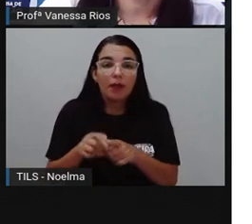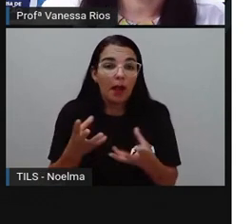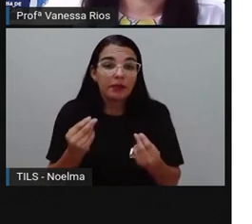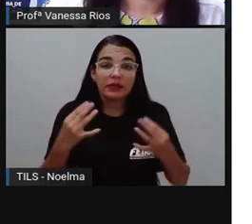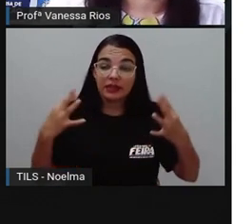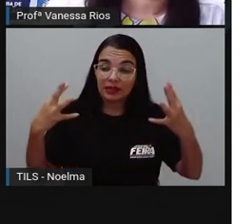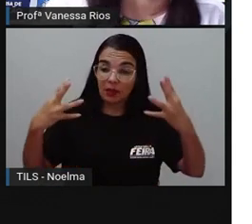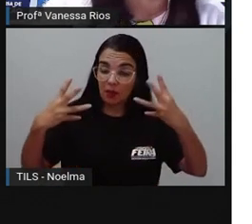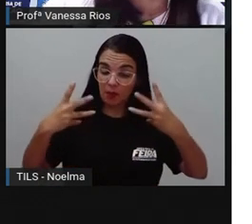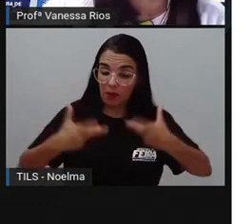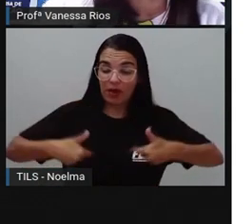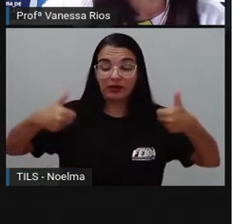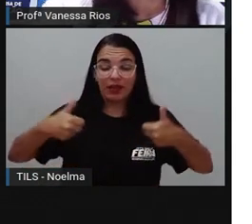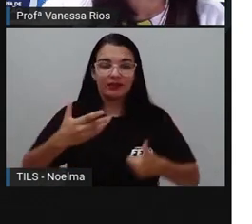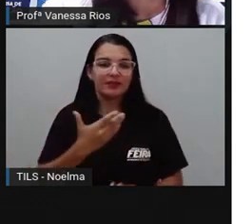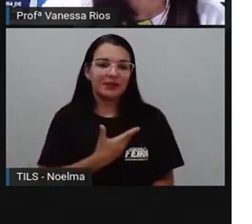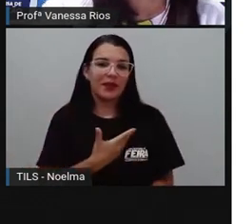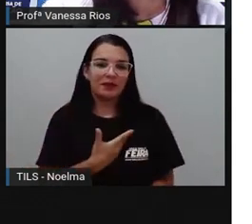do amigo.